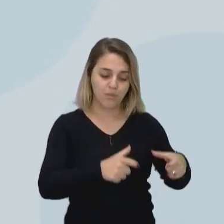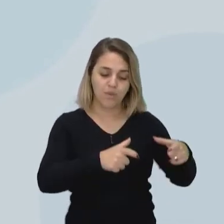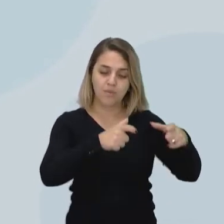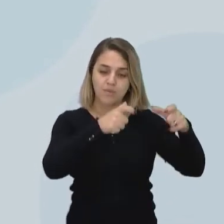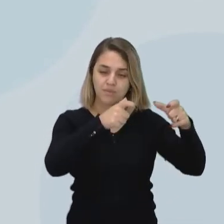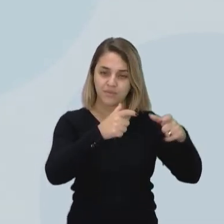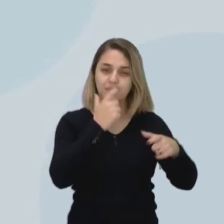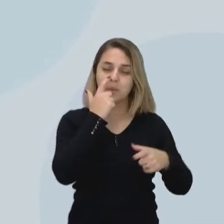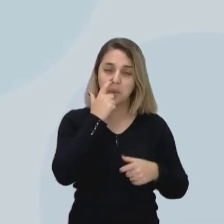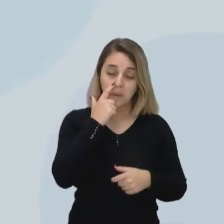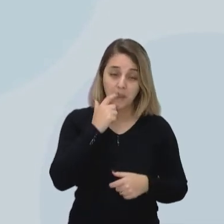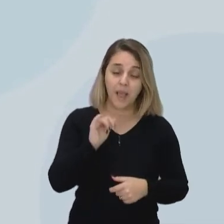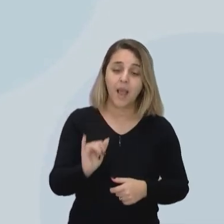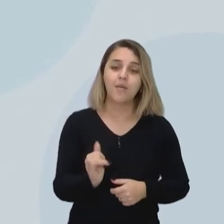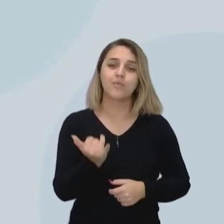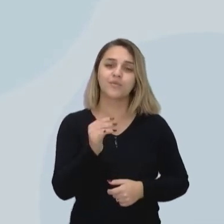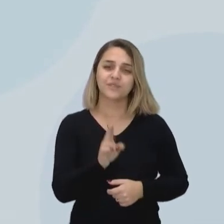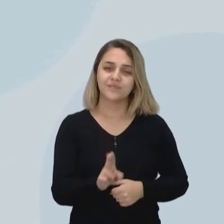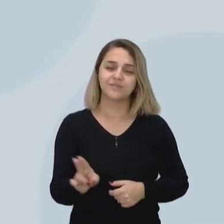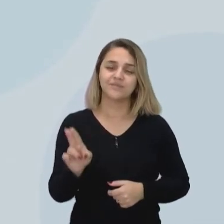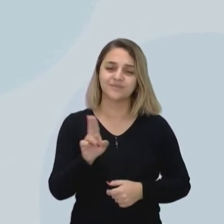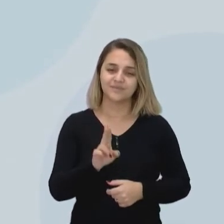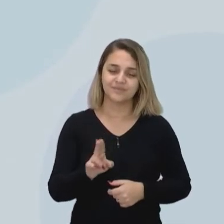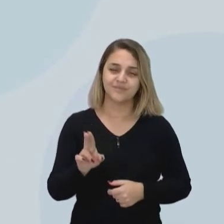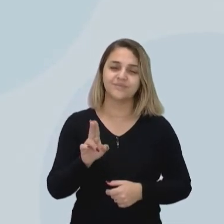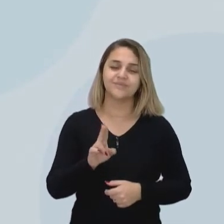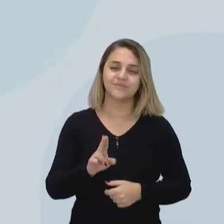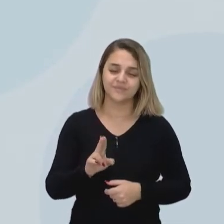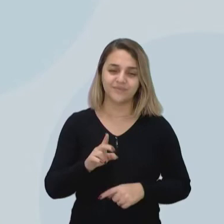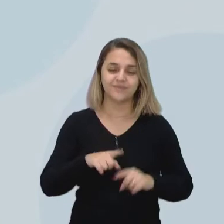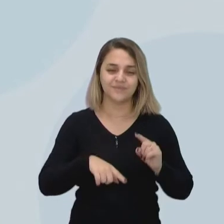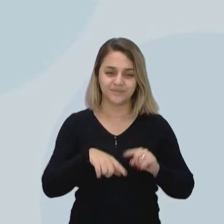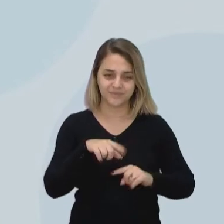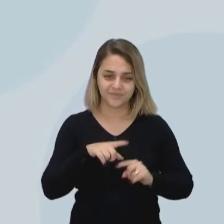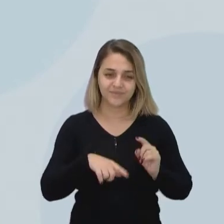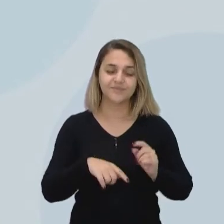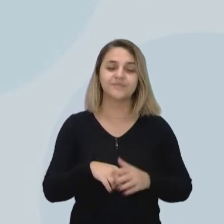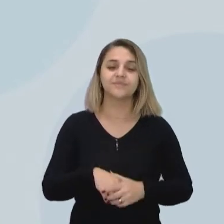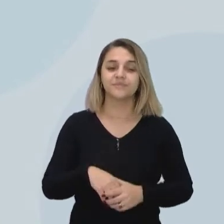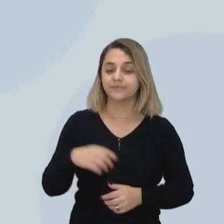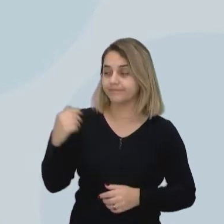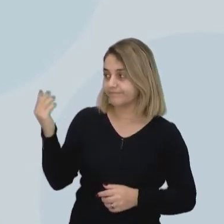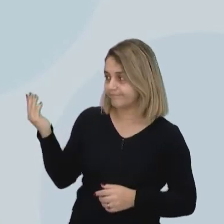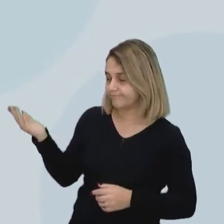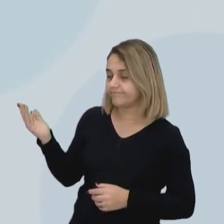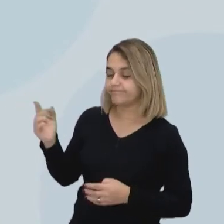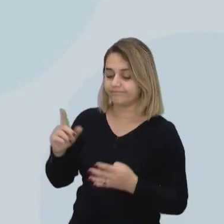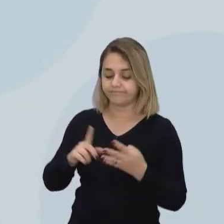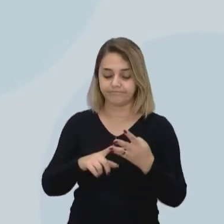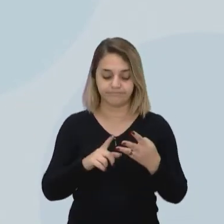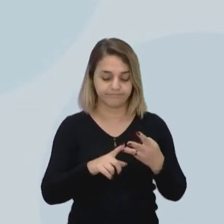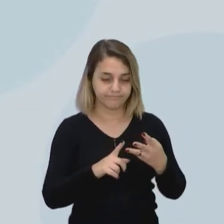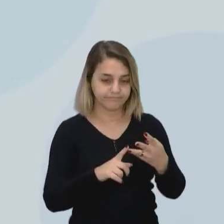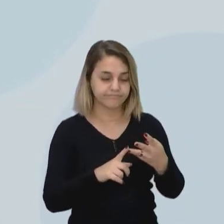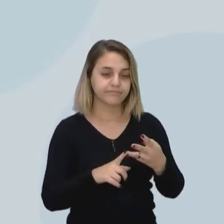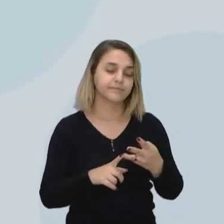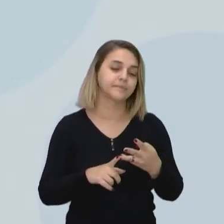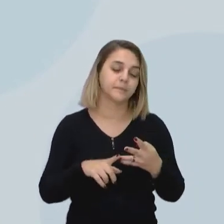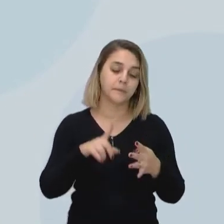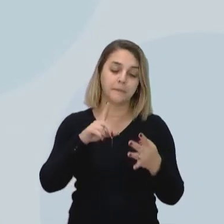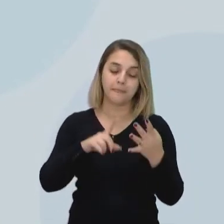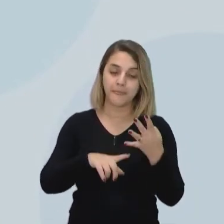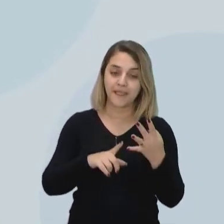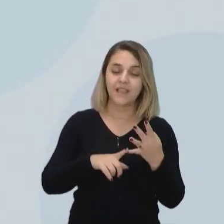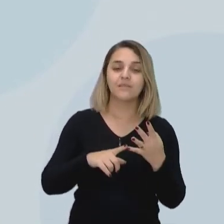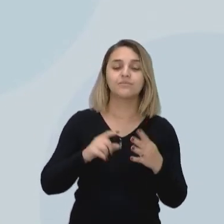feitos aí por meio desse reuso também uma tecnologia já avançada que é a a questão do